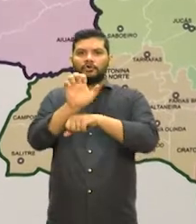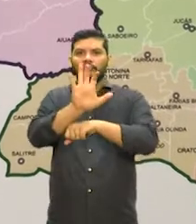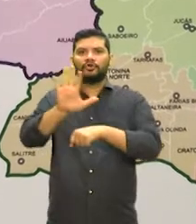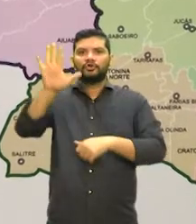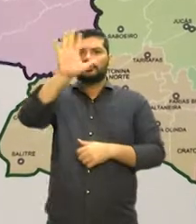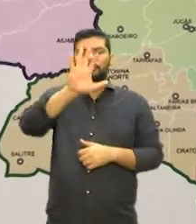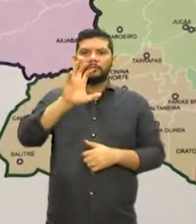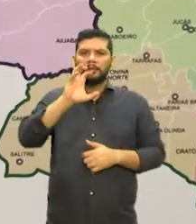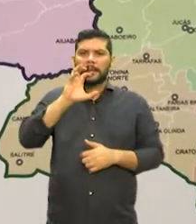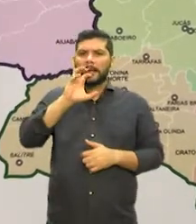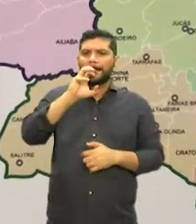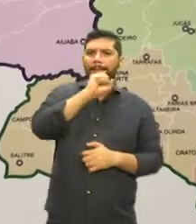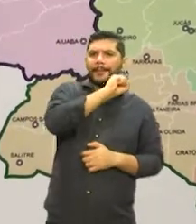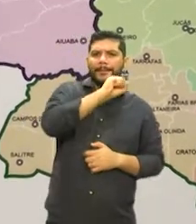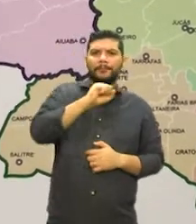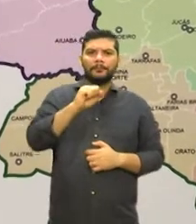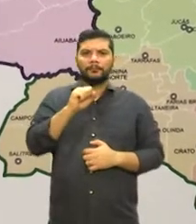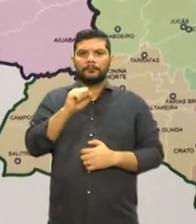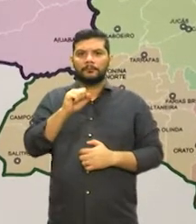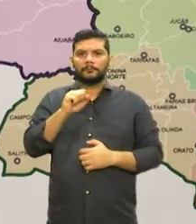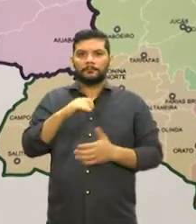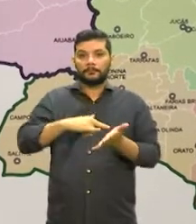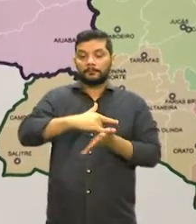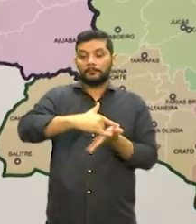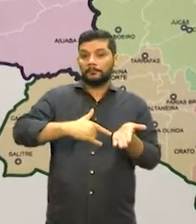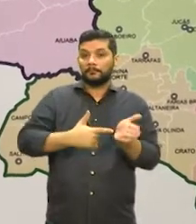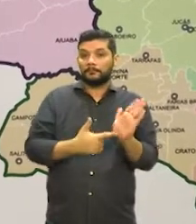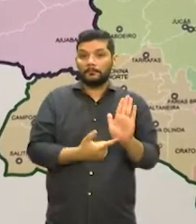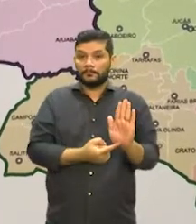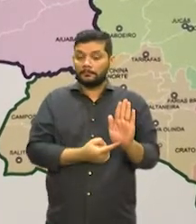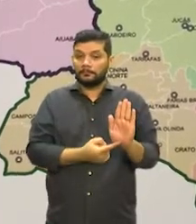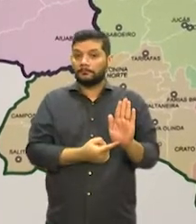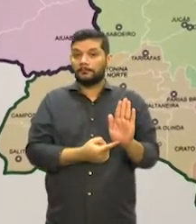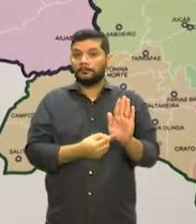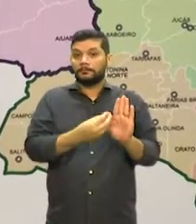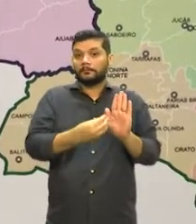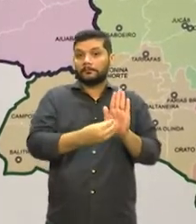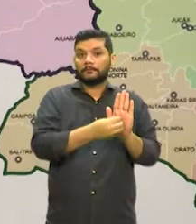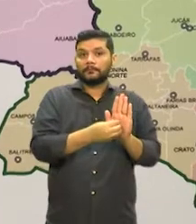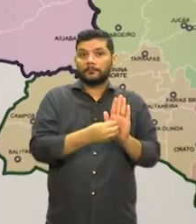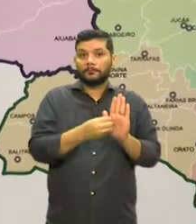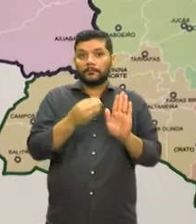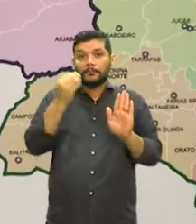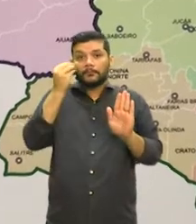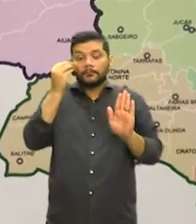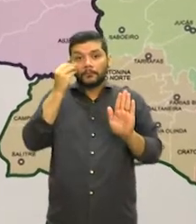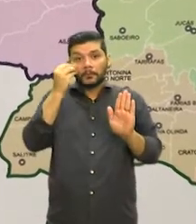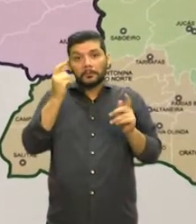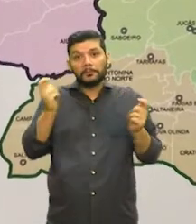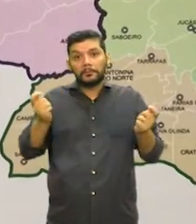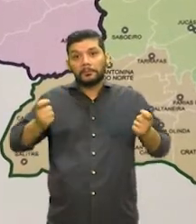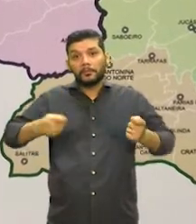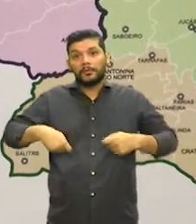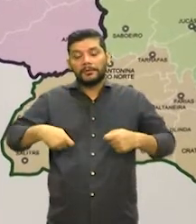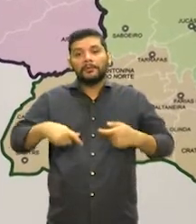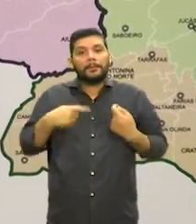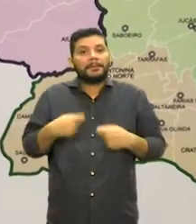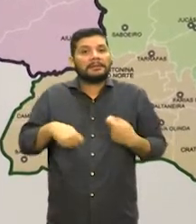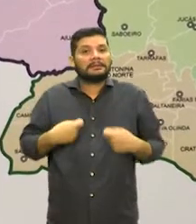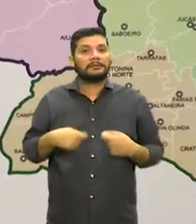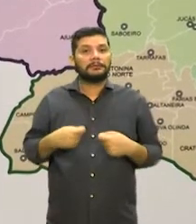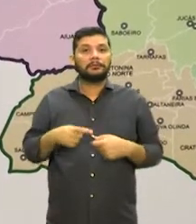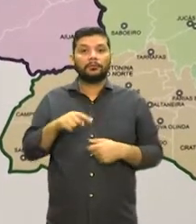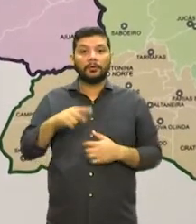mais rápido possível. No contrato está colocado lá a possibilidade e a necessidade do